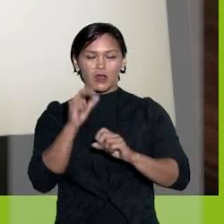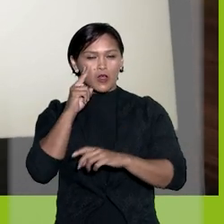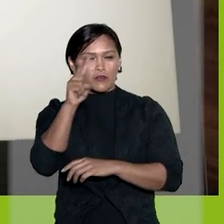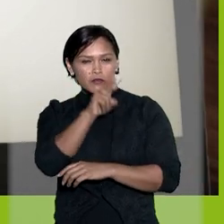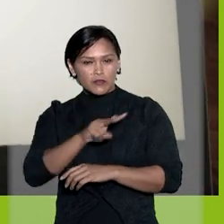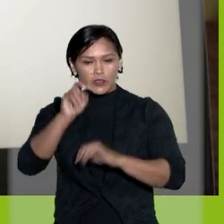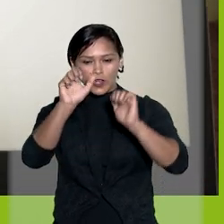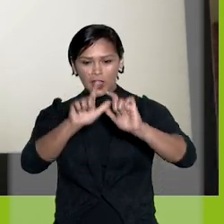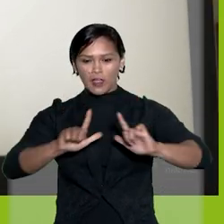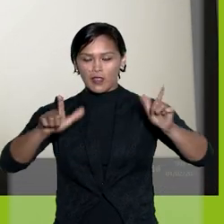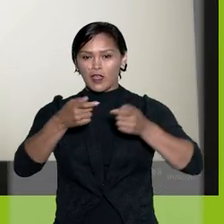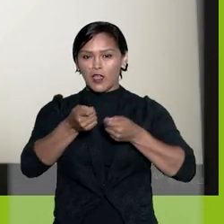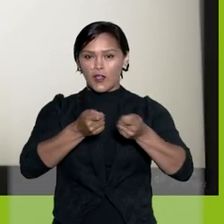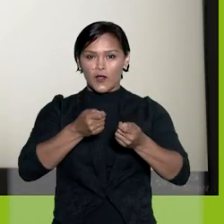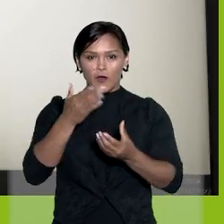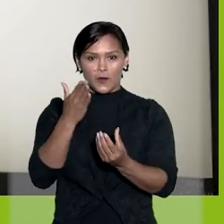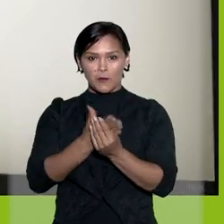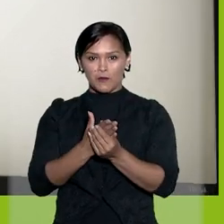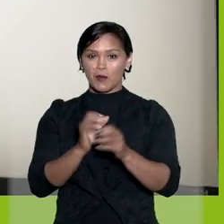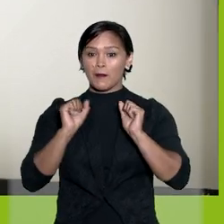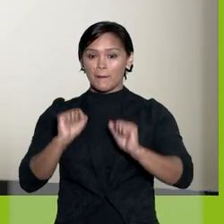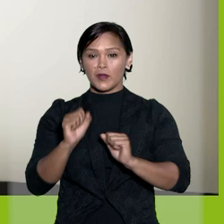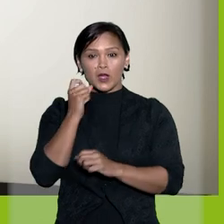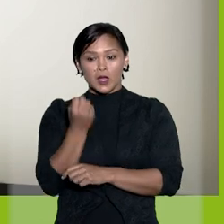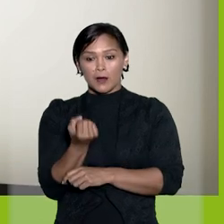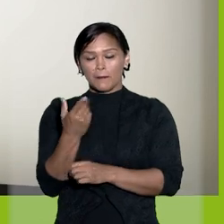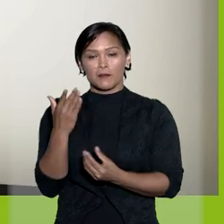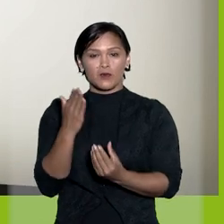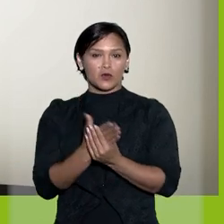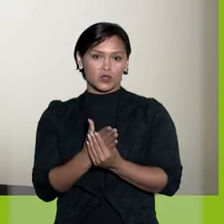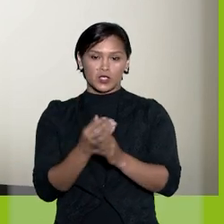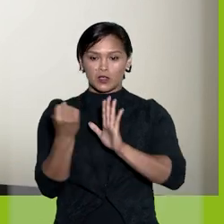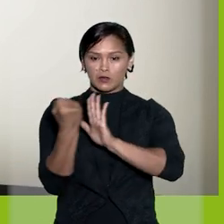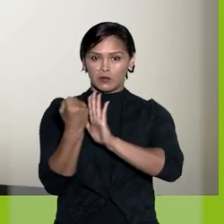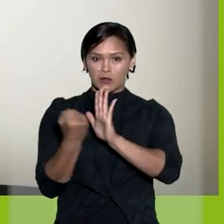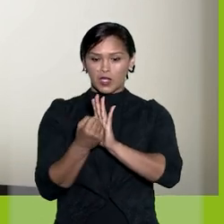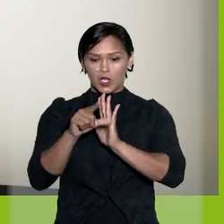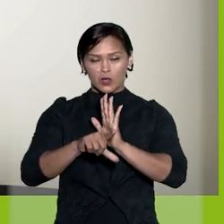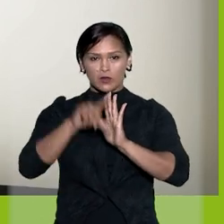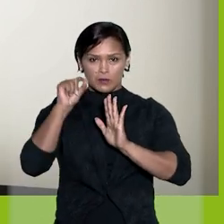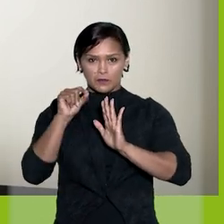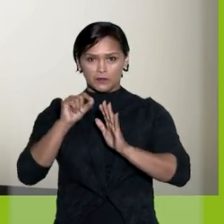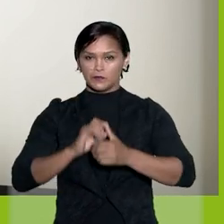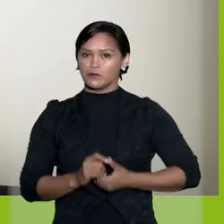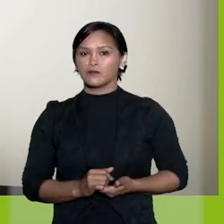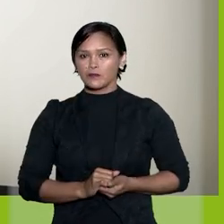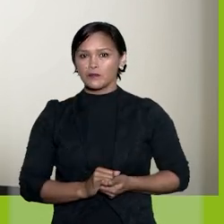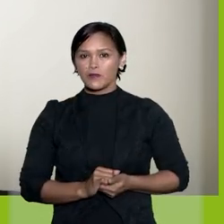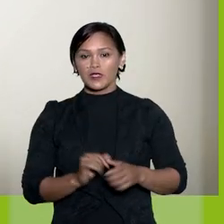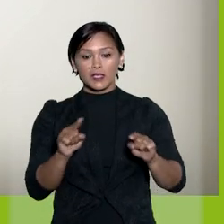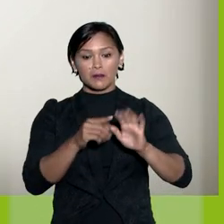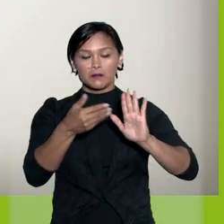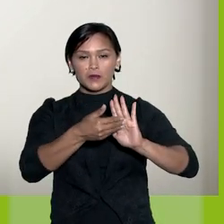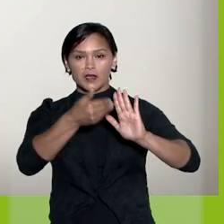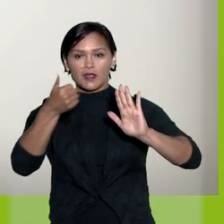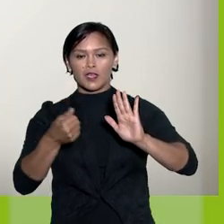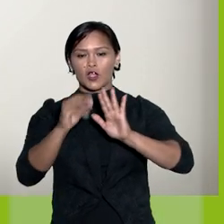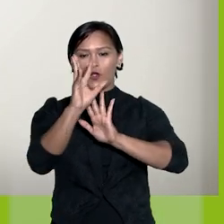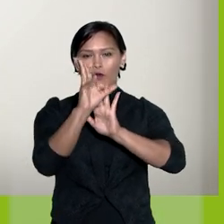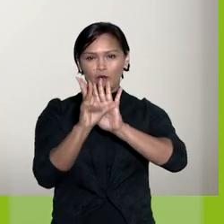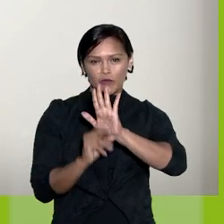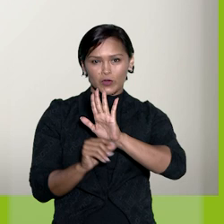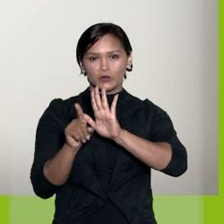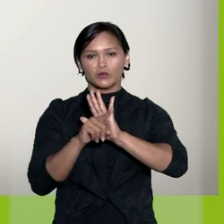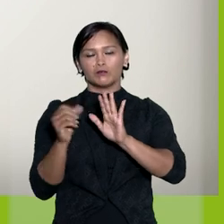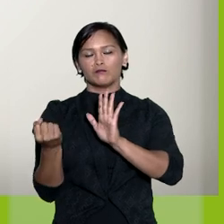um numeral, você visualiza na tela de Controle de Processos apenas os processos do marcador selecionado. Para